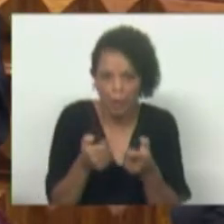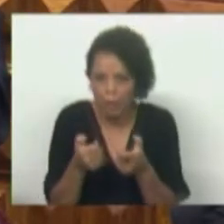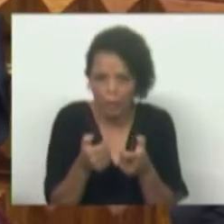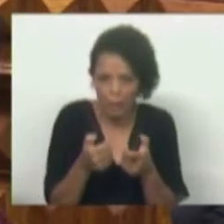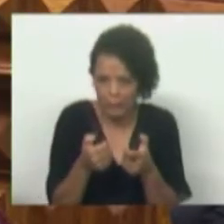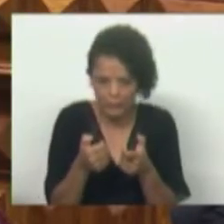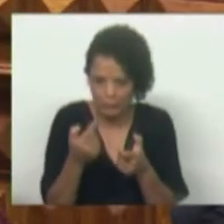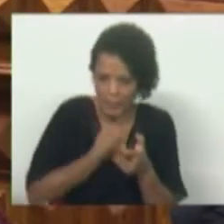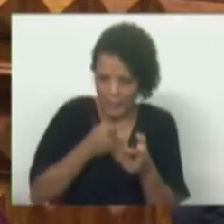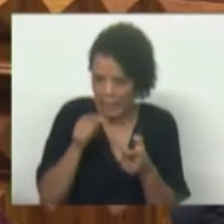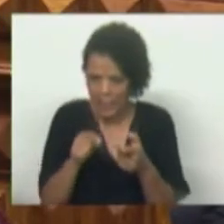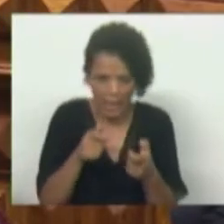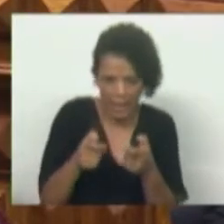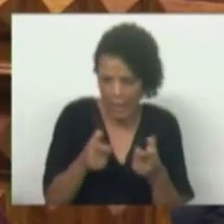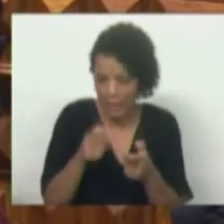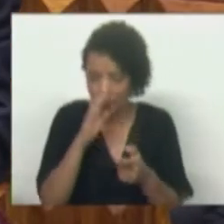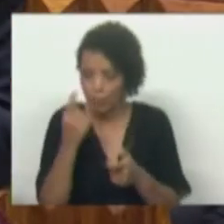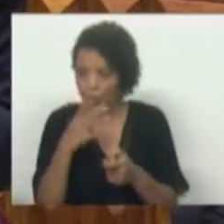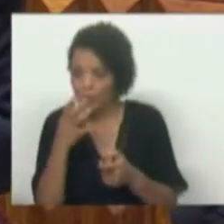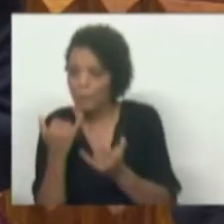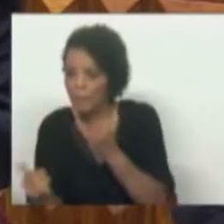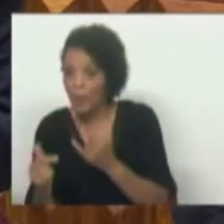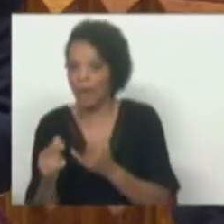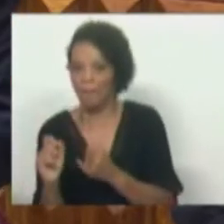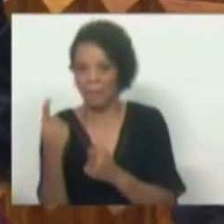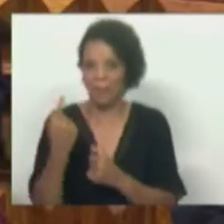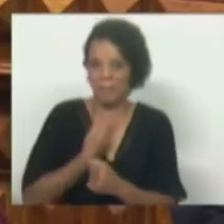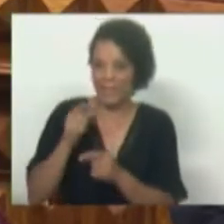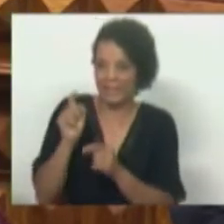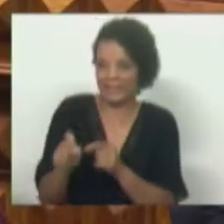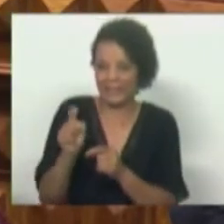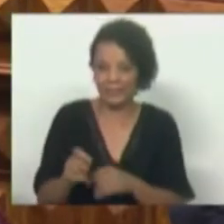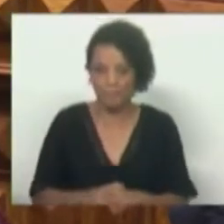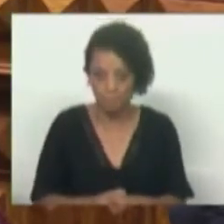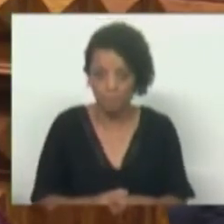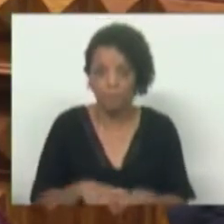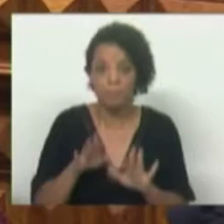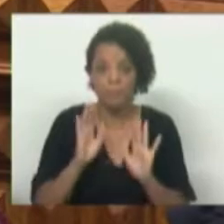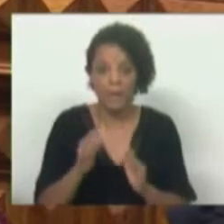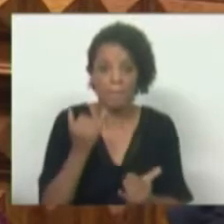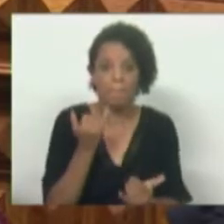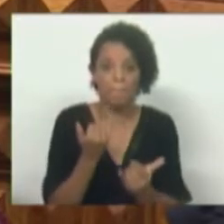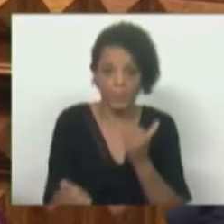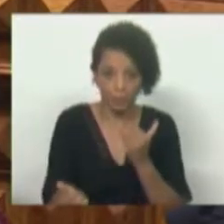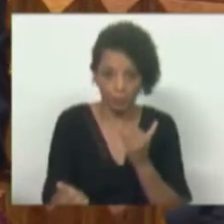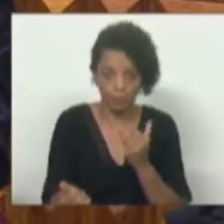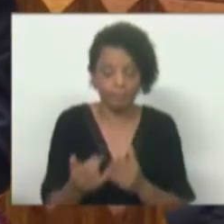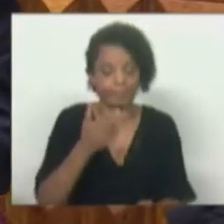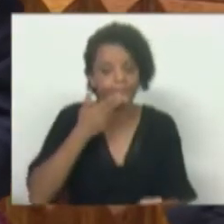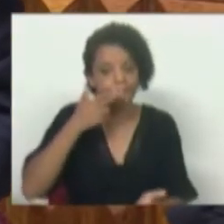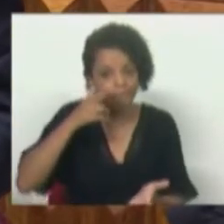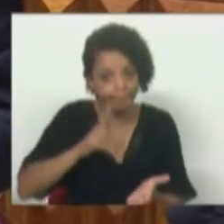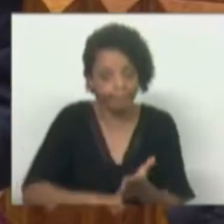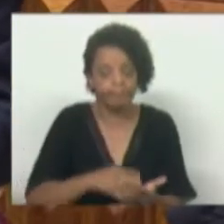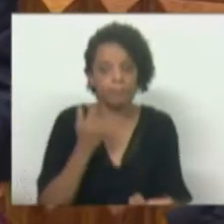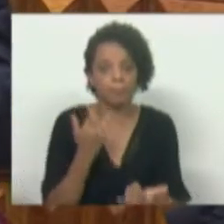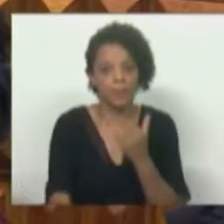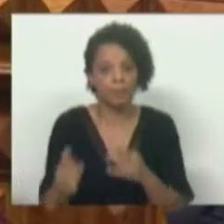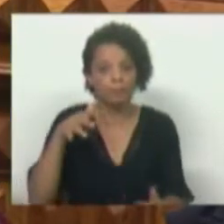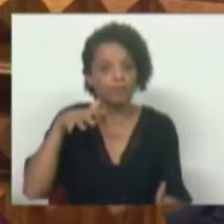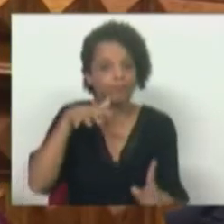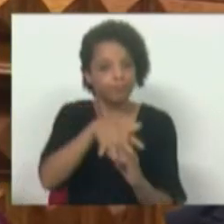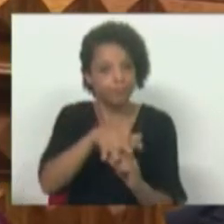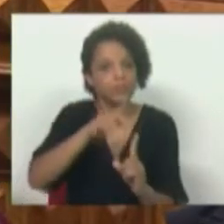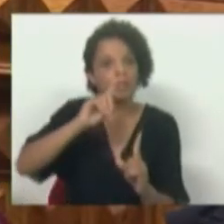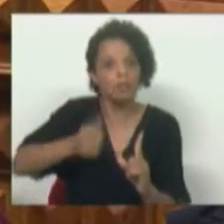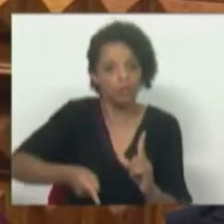É preciso carregar em todos. Se houver um que diga perigo, é o primeiro que tem de carregar. Só que o perigo, o verdadeiro perigo do populismo, não